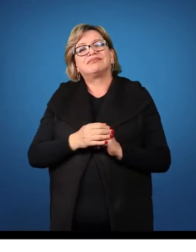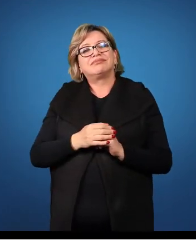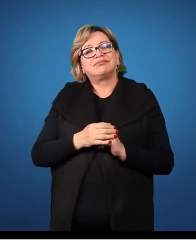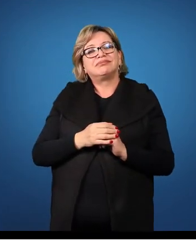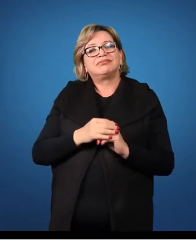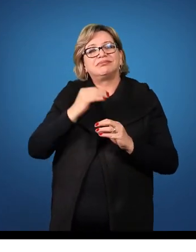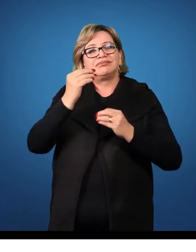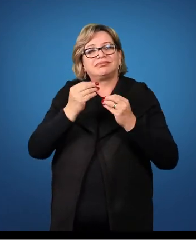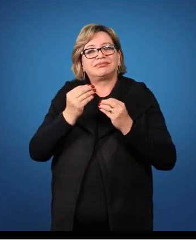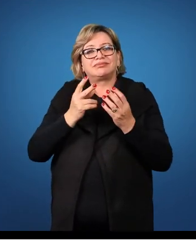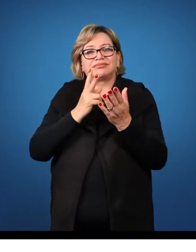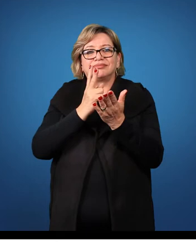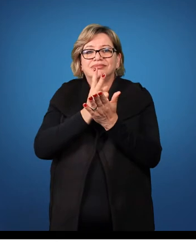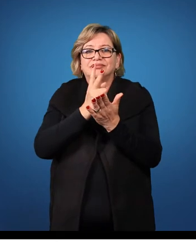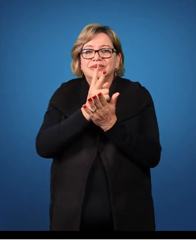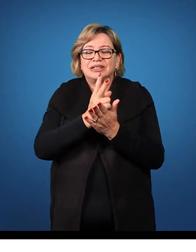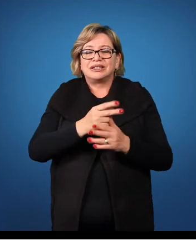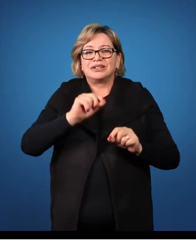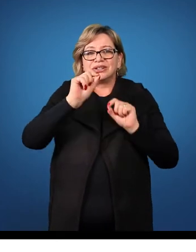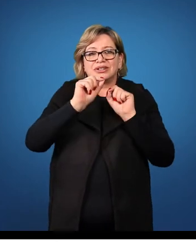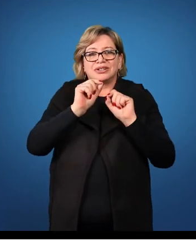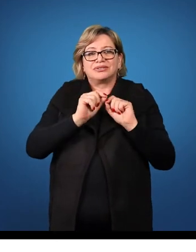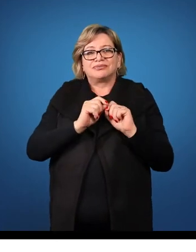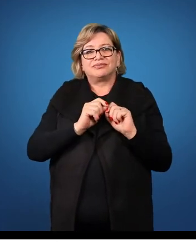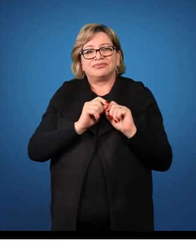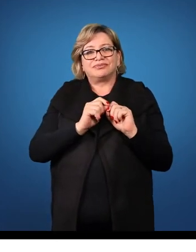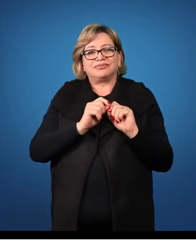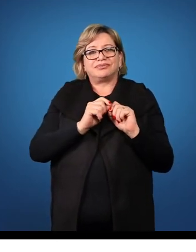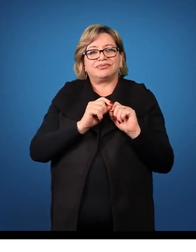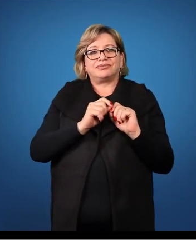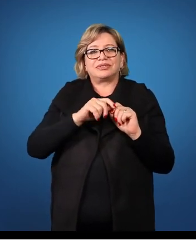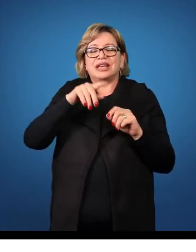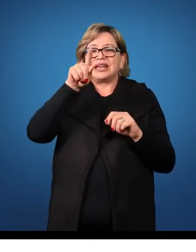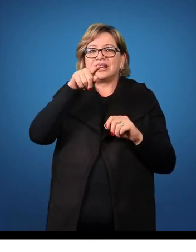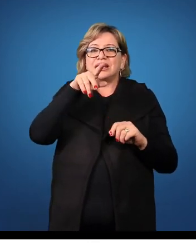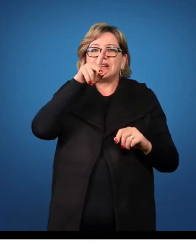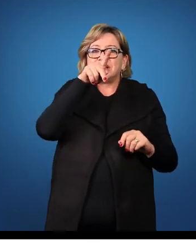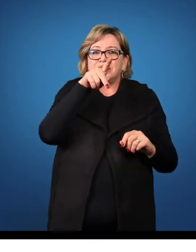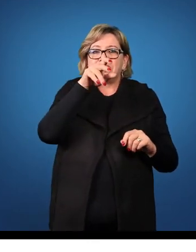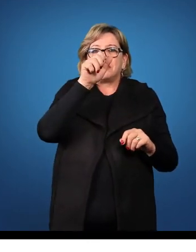ablativo singular de pai, patre.